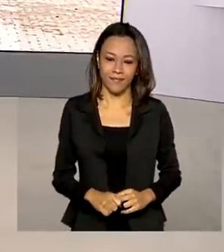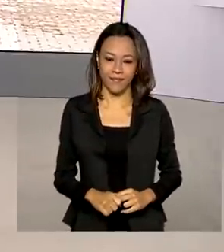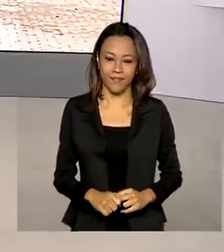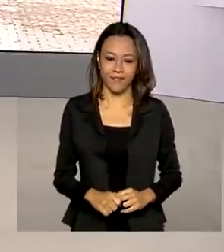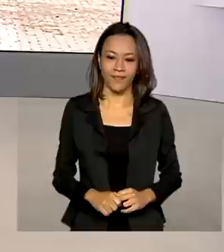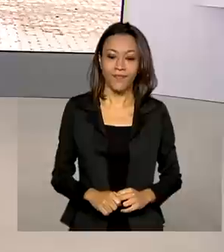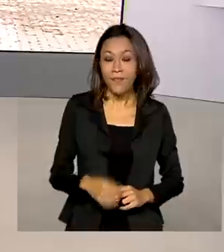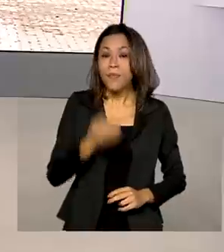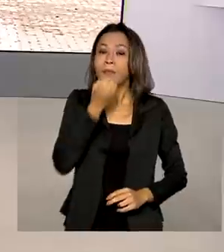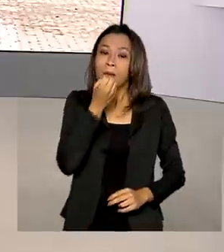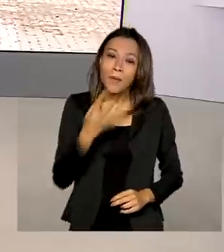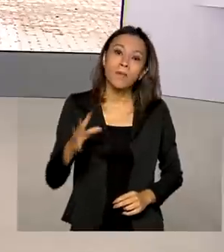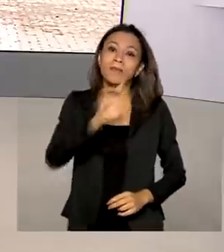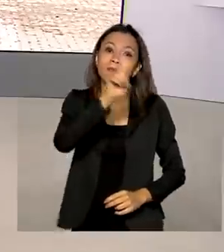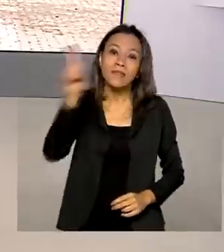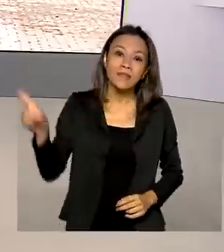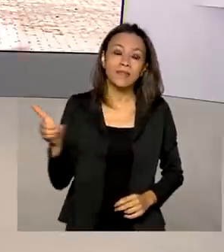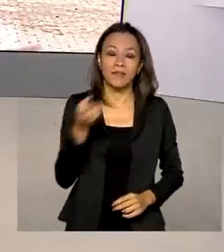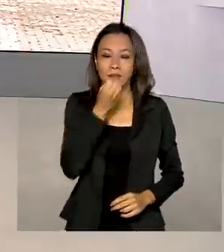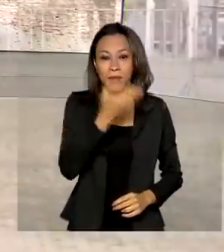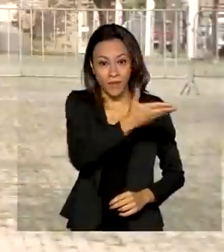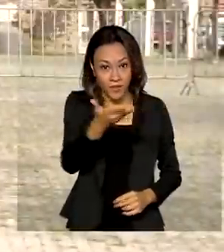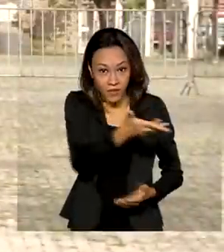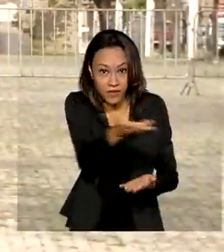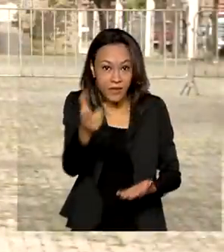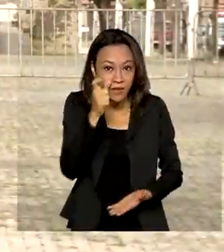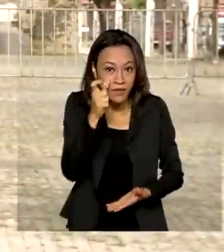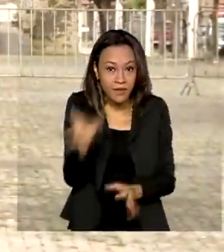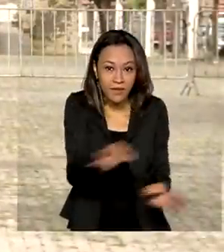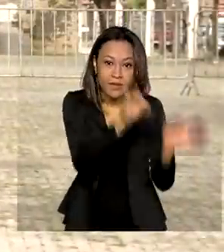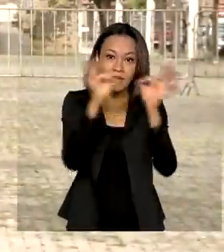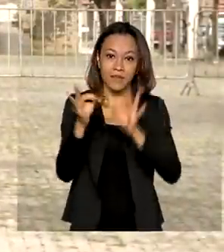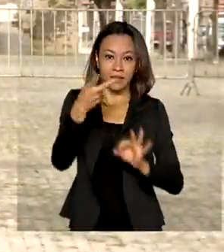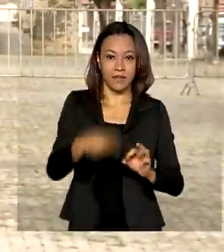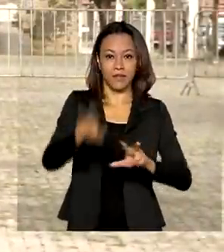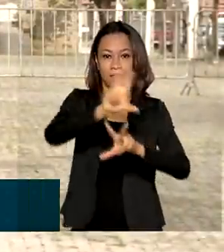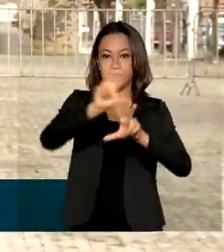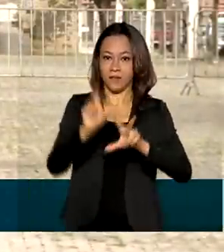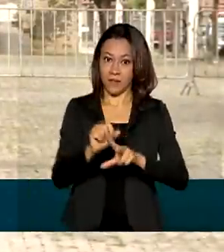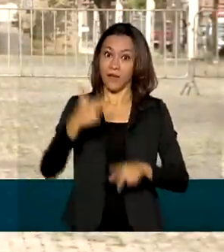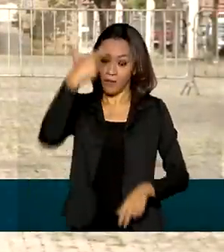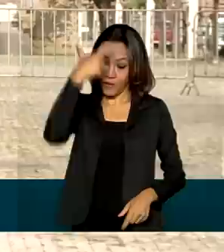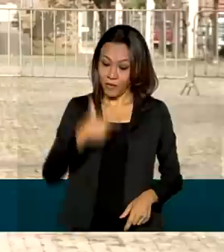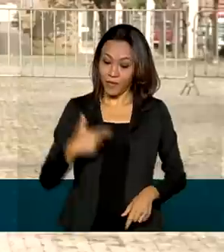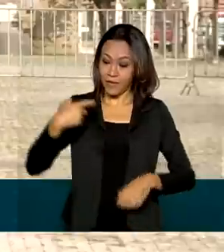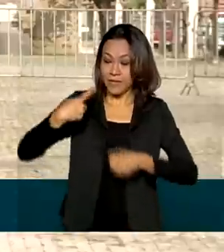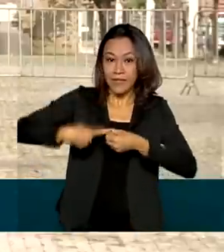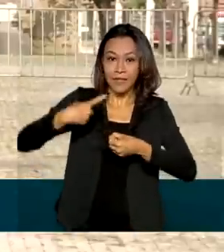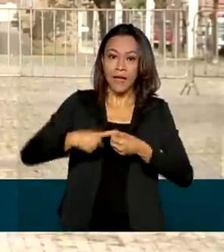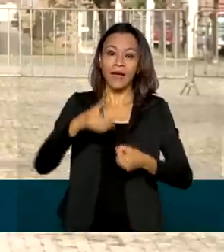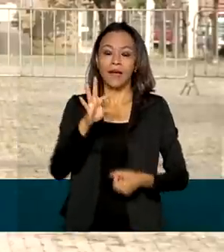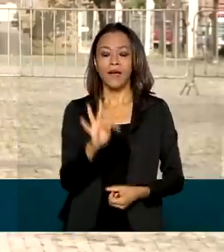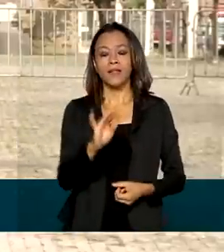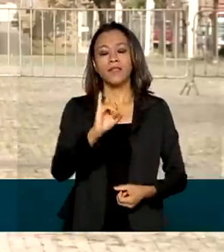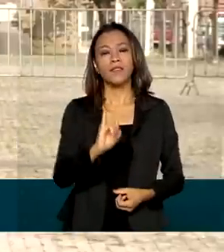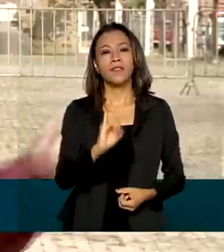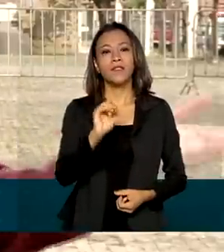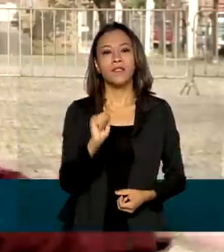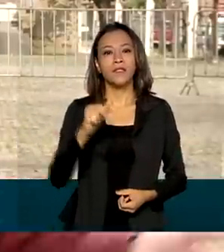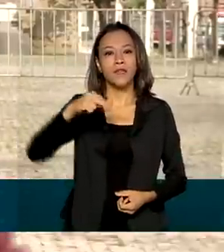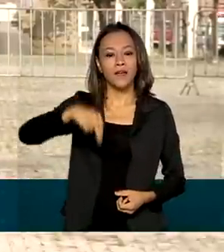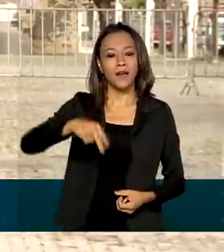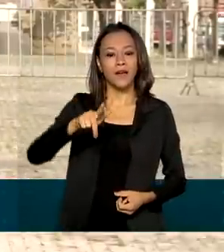Bom dia, Renata Corsini. Bom dia, amigos telespectadores da TV Brasil. Pois é, estou em Tianguá, município de 76